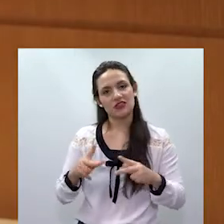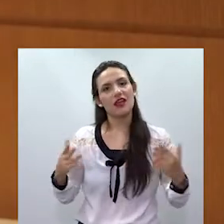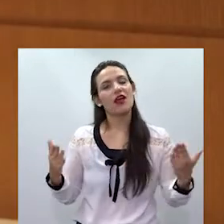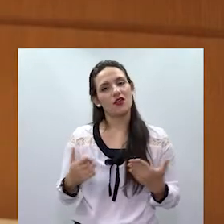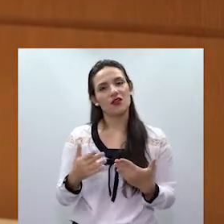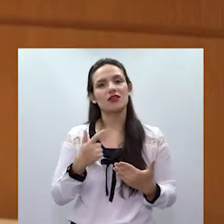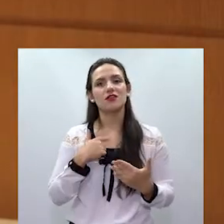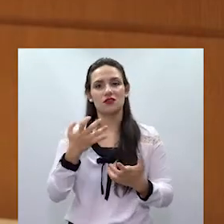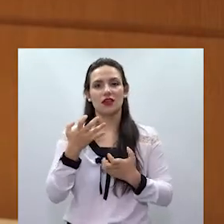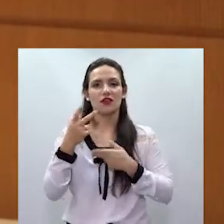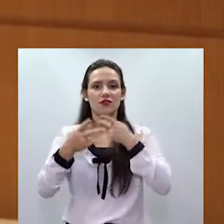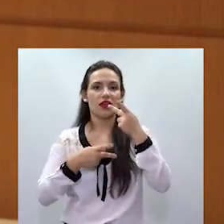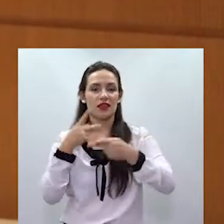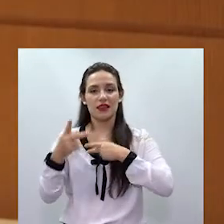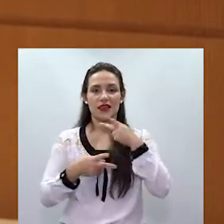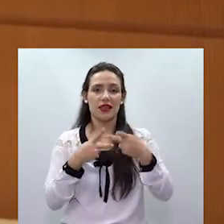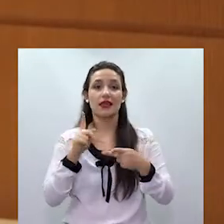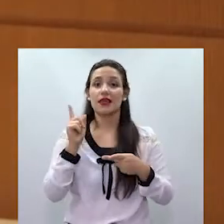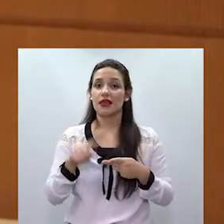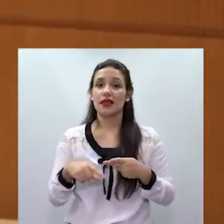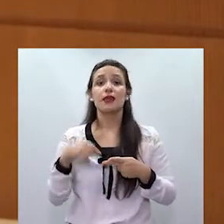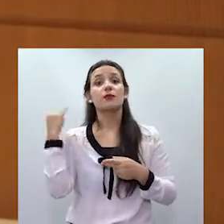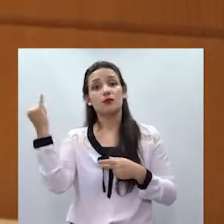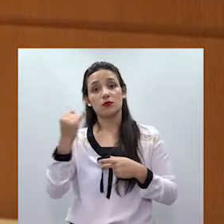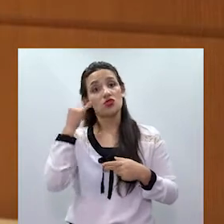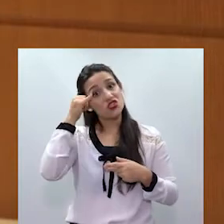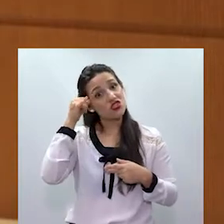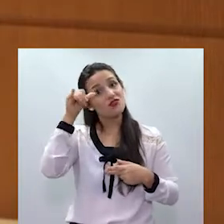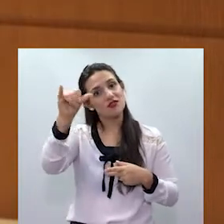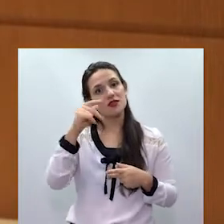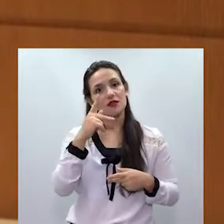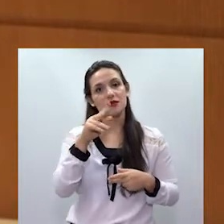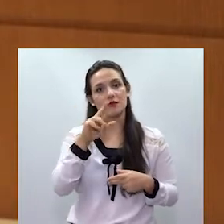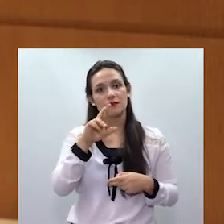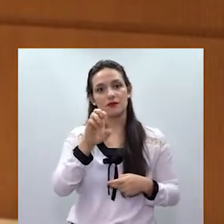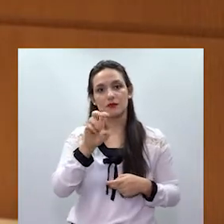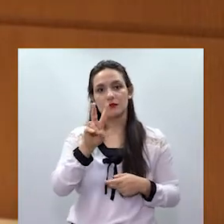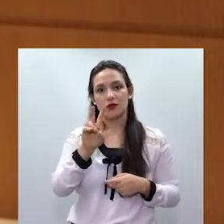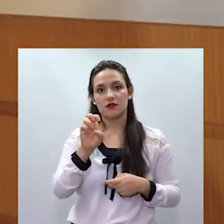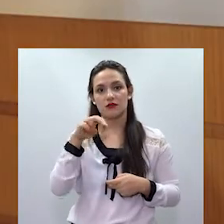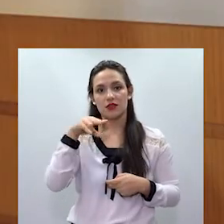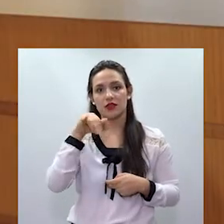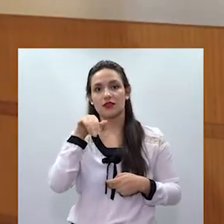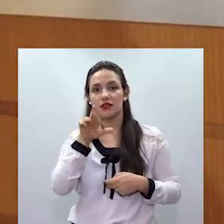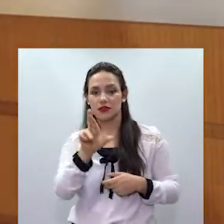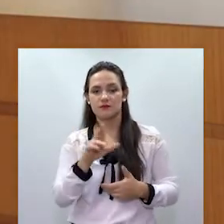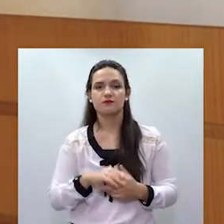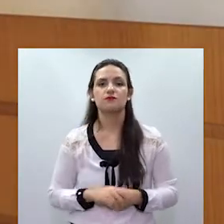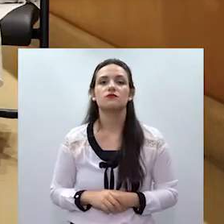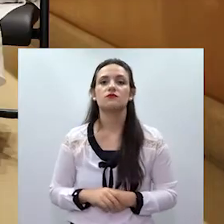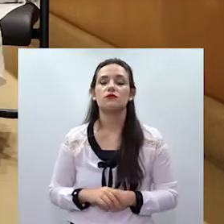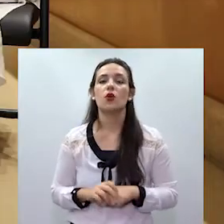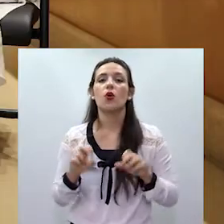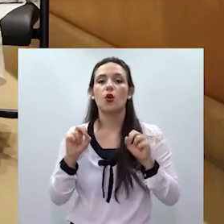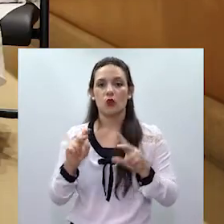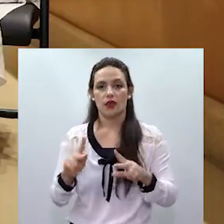fechar o mérito da questão falando um pouquinho mais de prevenção, que é muito melhor, né, doutora? Só para quem estiver nos assistindo